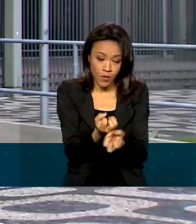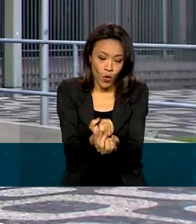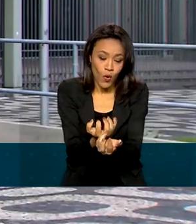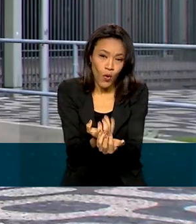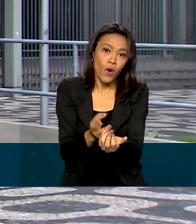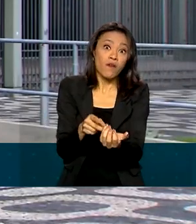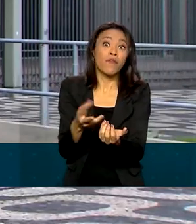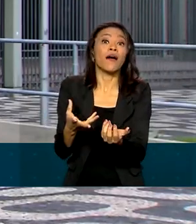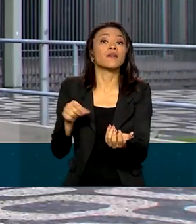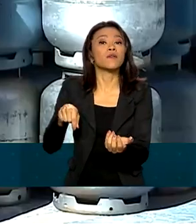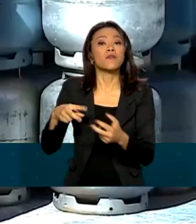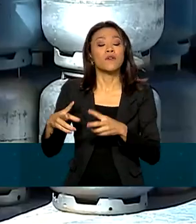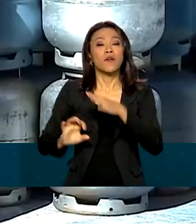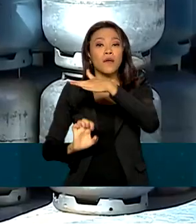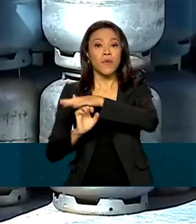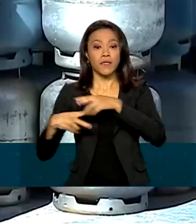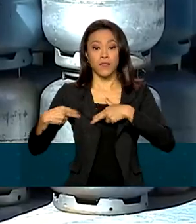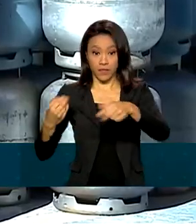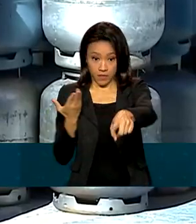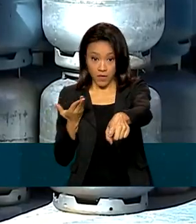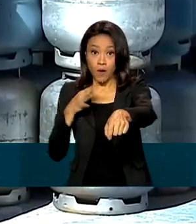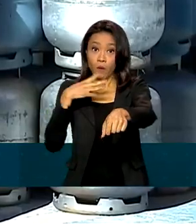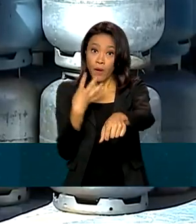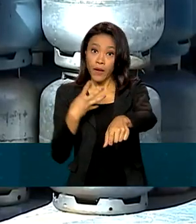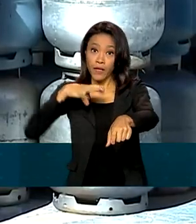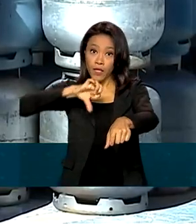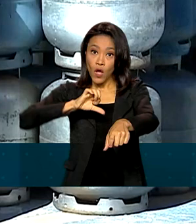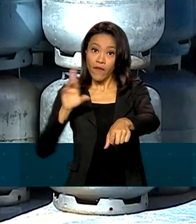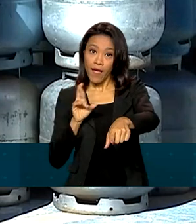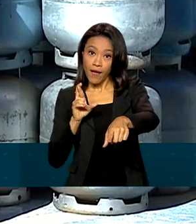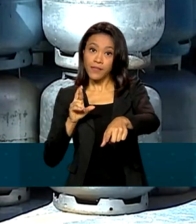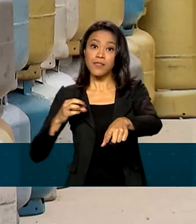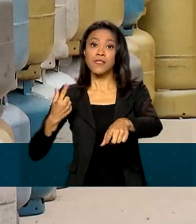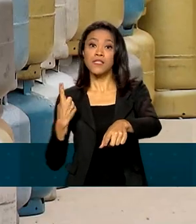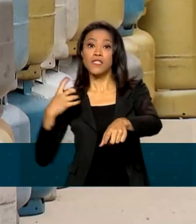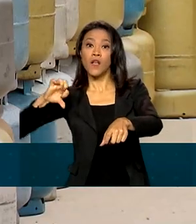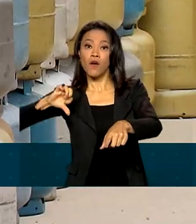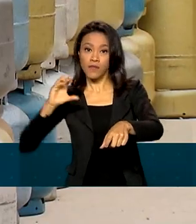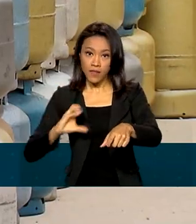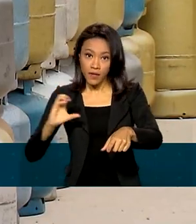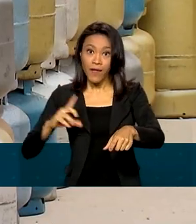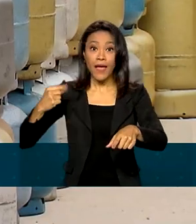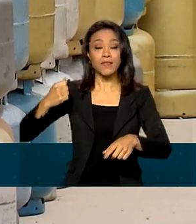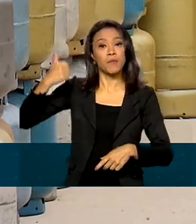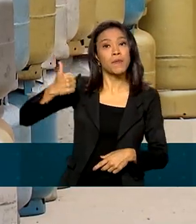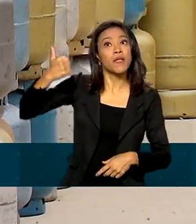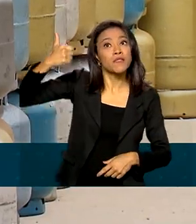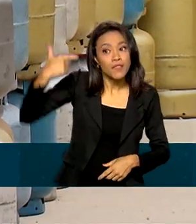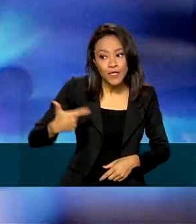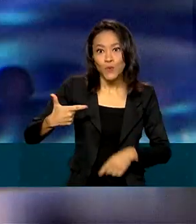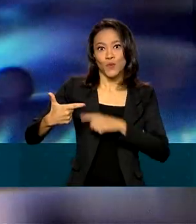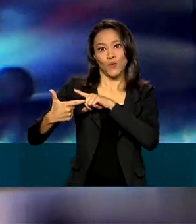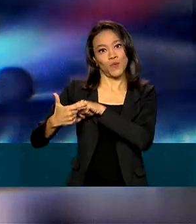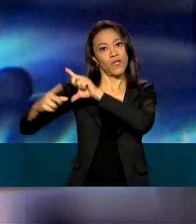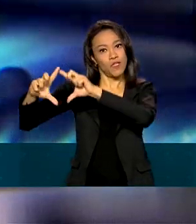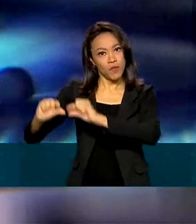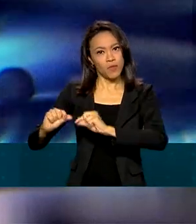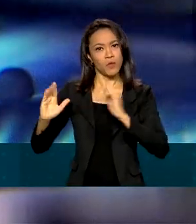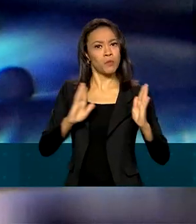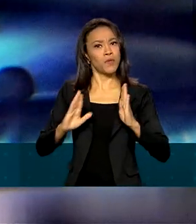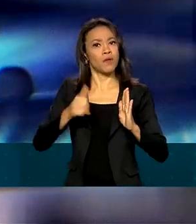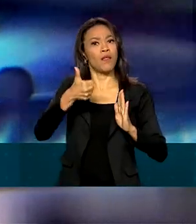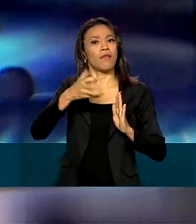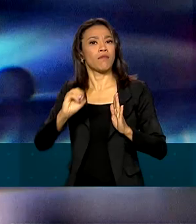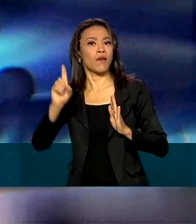da Petrobras custando R$ 49,19. Essa é a segunda diminuição em 10 dias. E segundo a